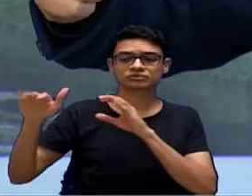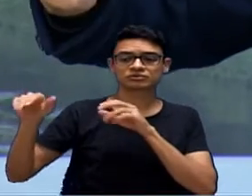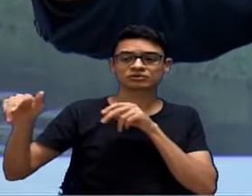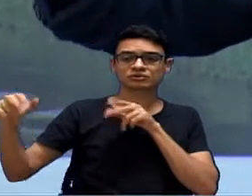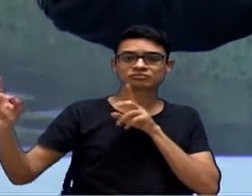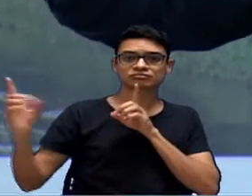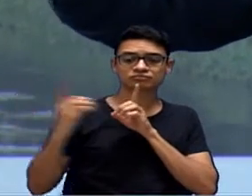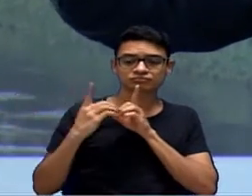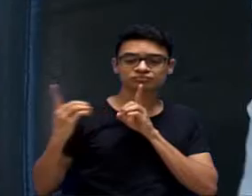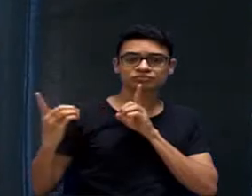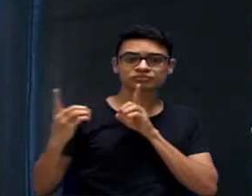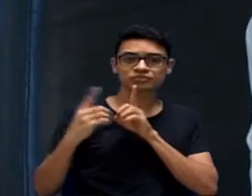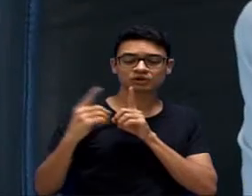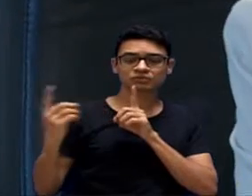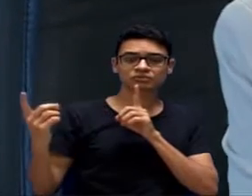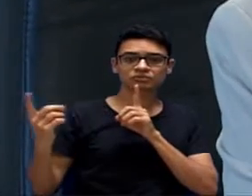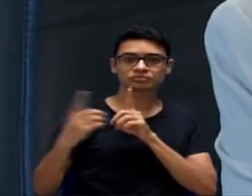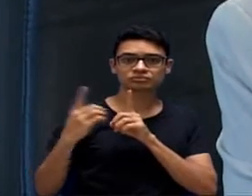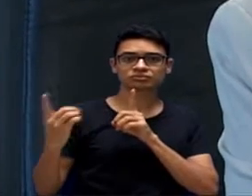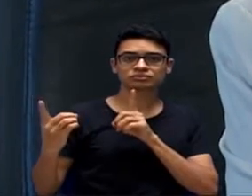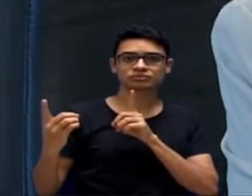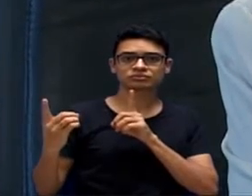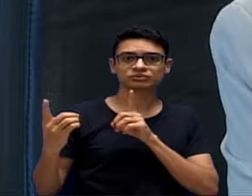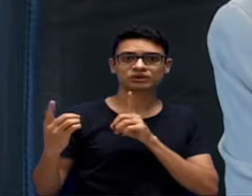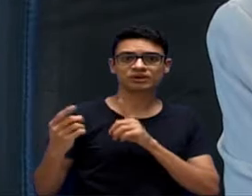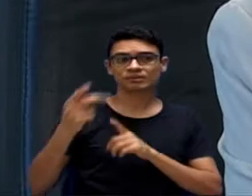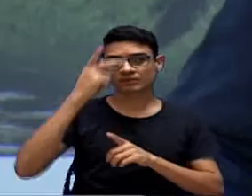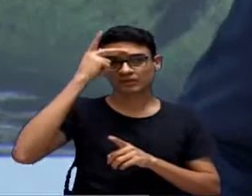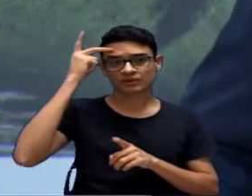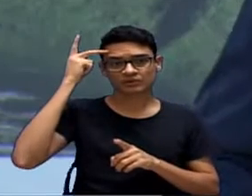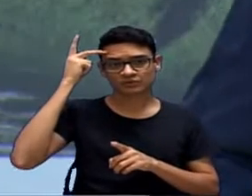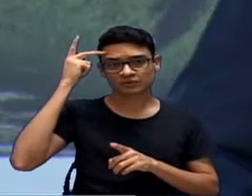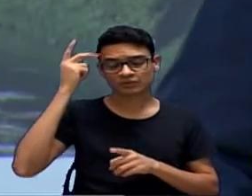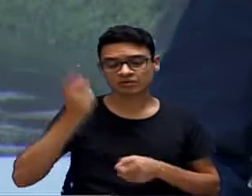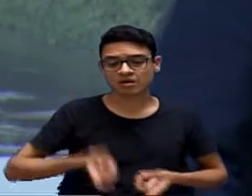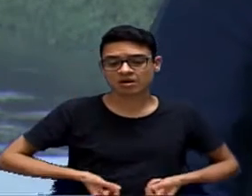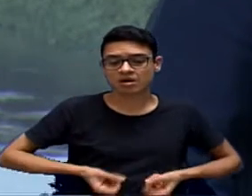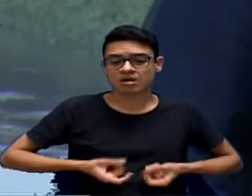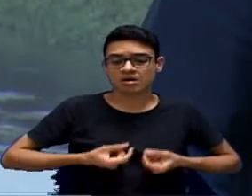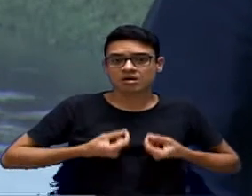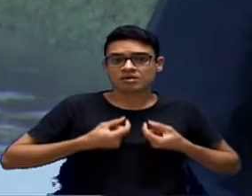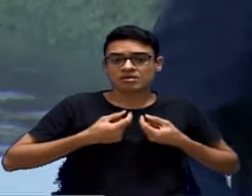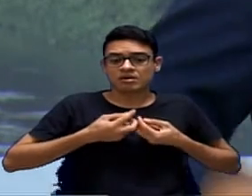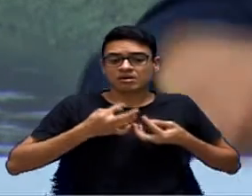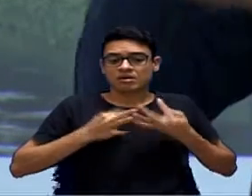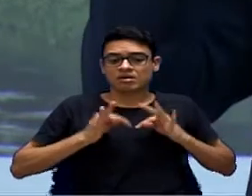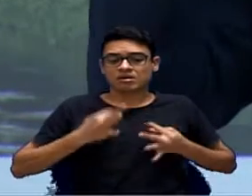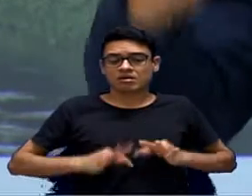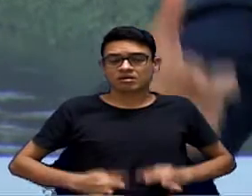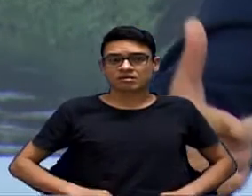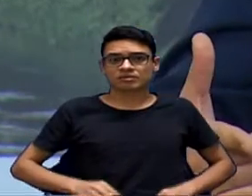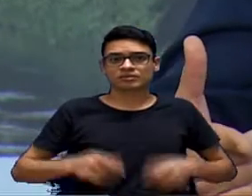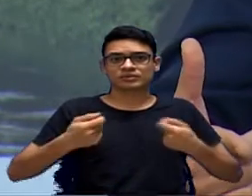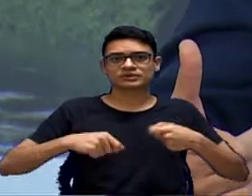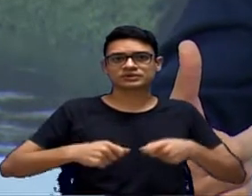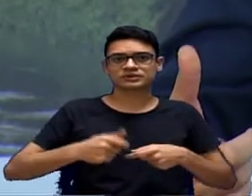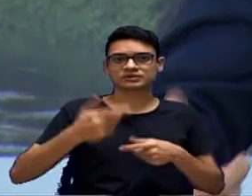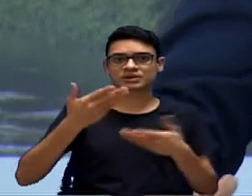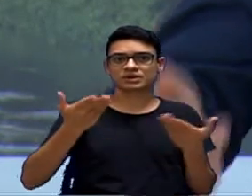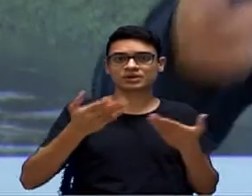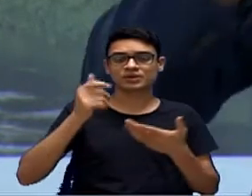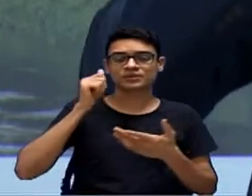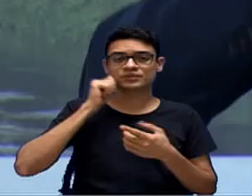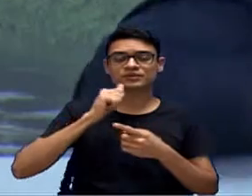precisando de tratamento de câncer, hoje uma mulher de 20 anos, 29 anos, Salatiel, ela fez uma cirurgia,